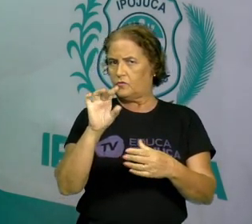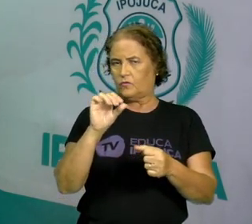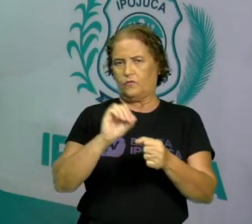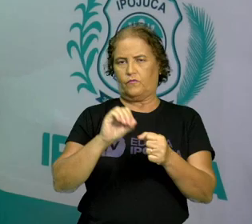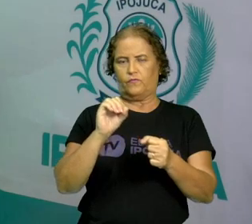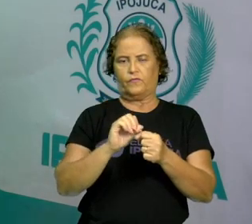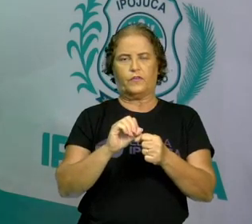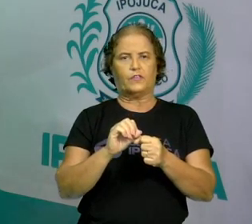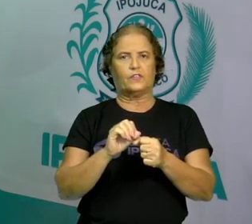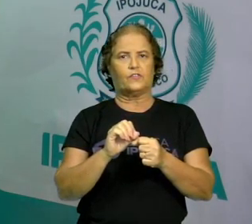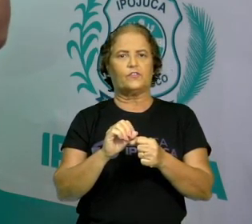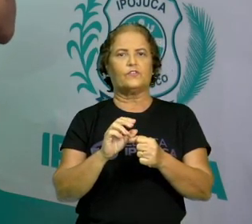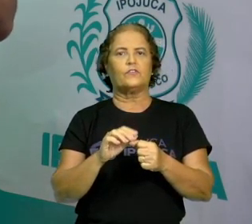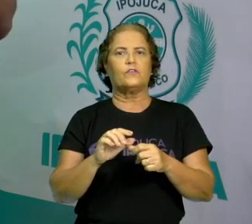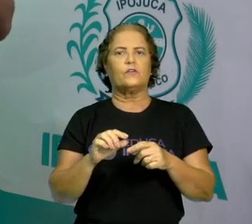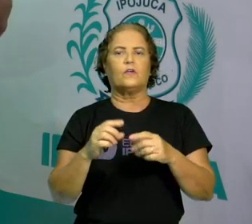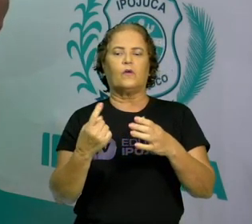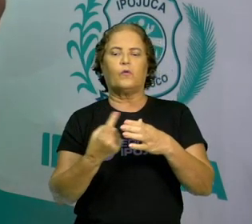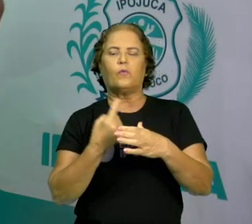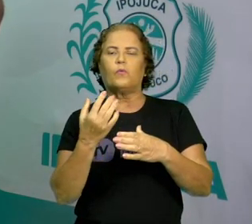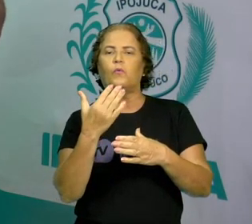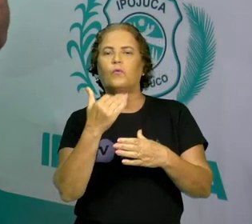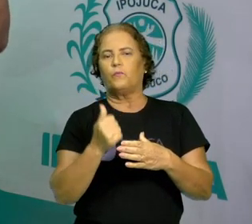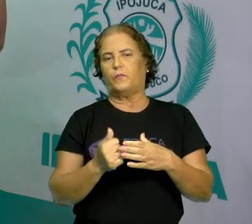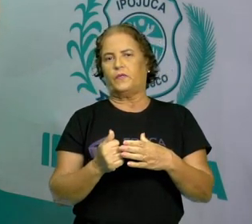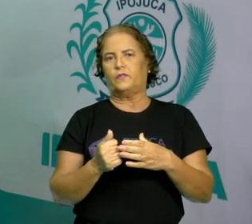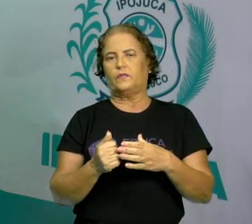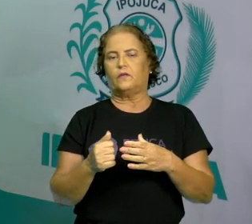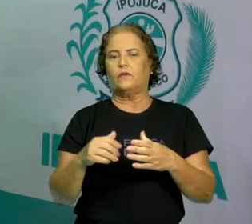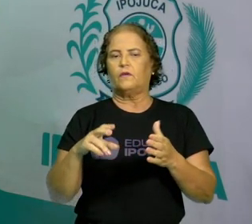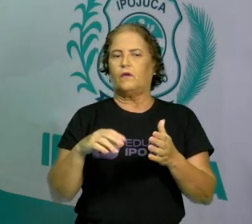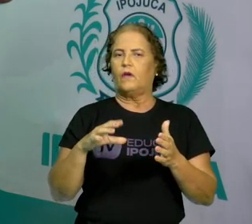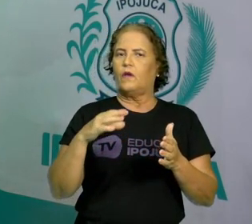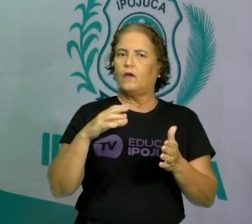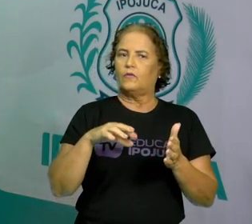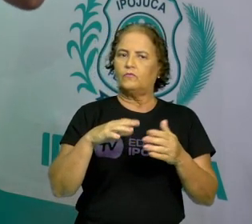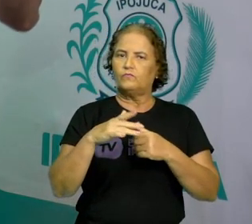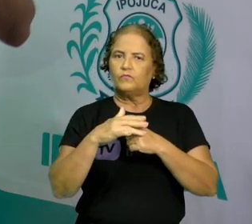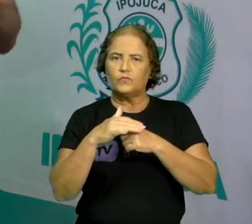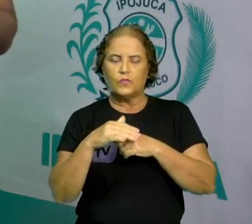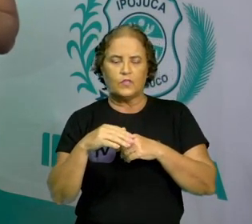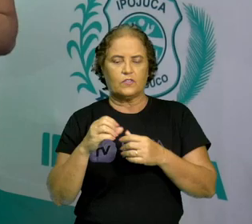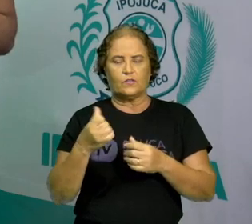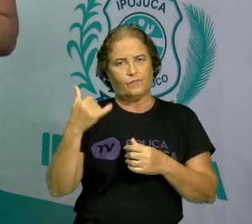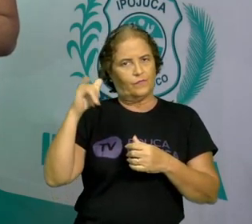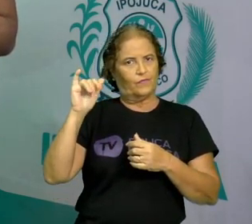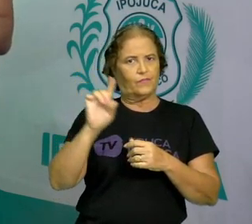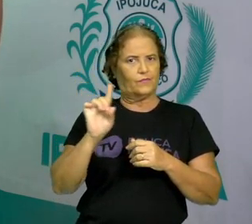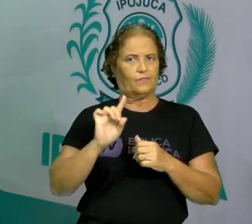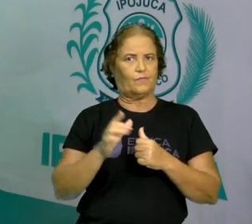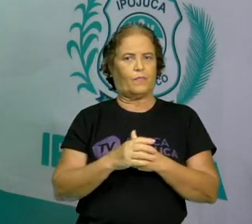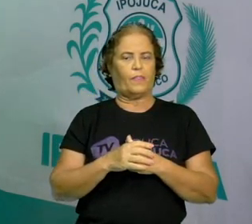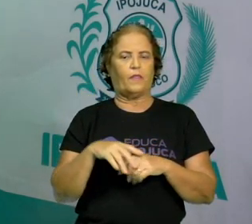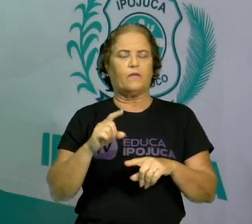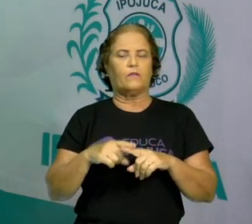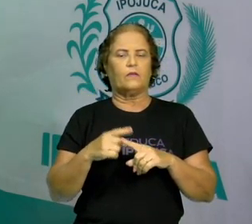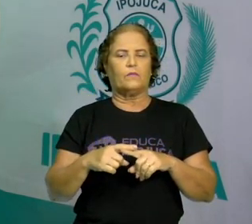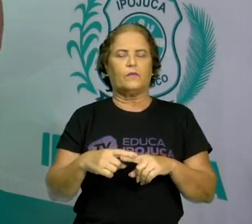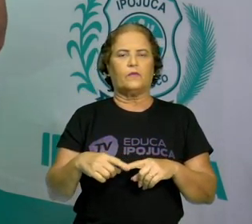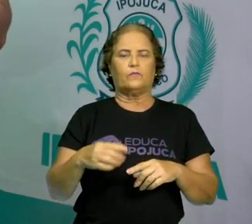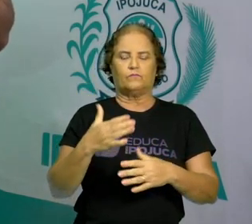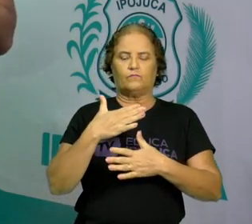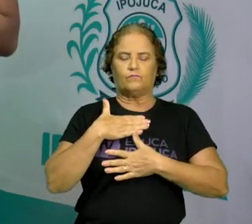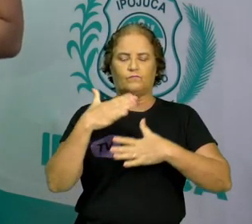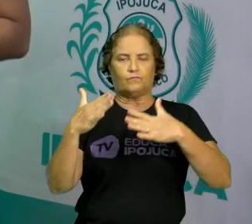Esses cuidados podem estar relacionados ao corpo, à mente, que é importante também, ou até